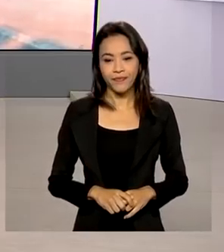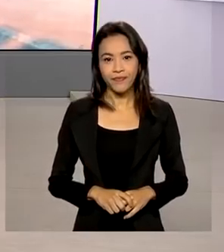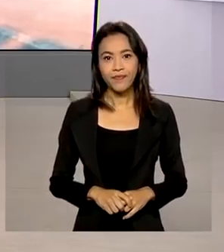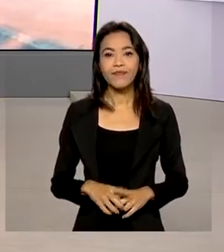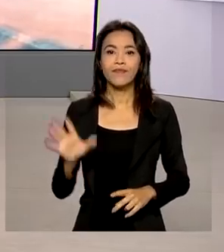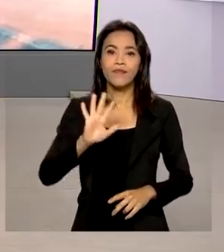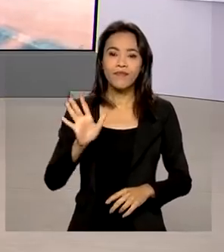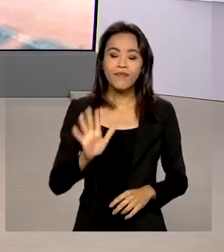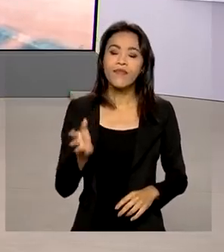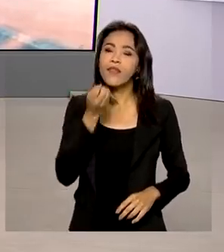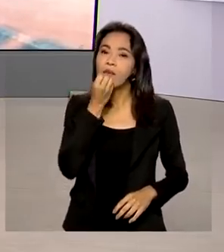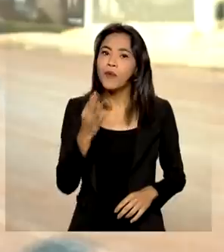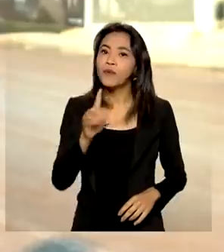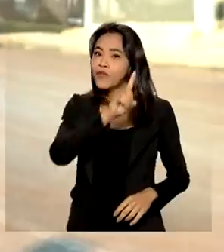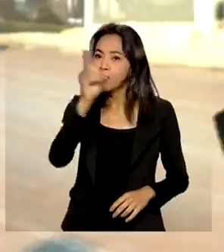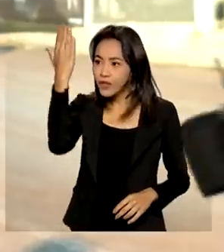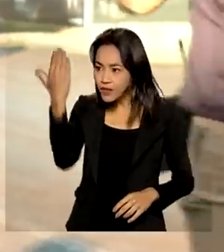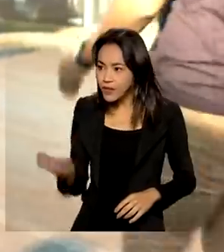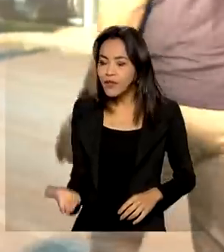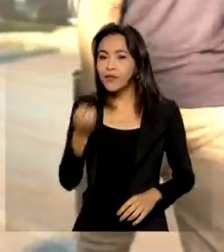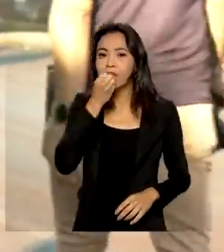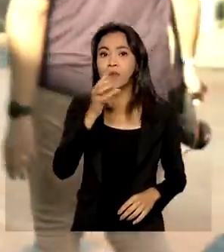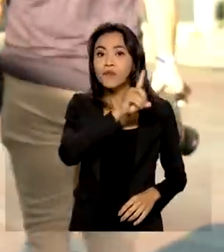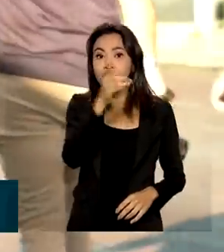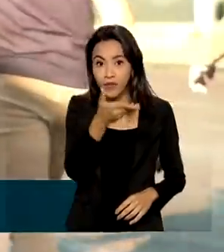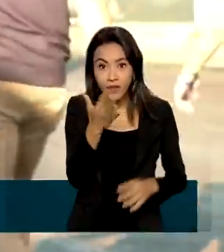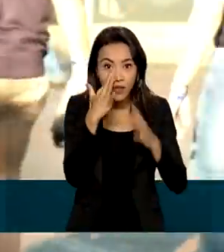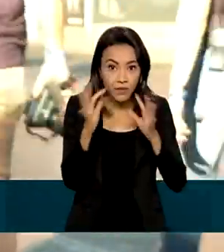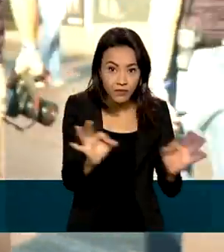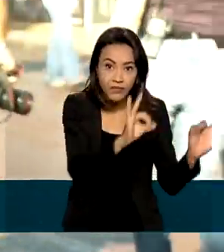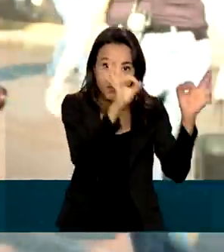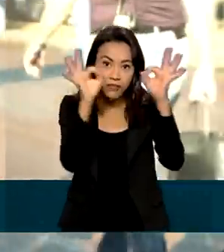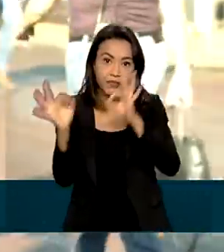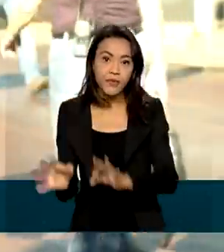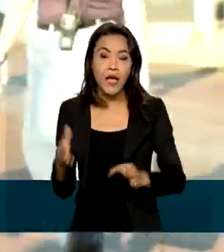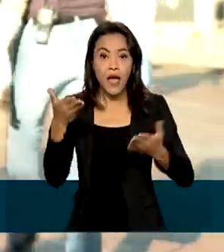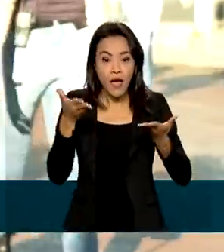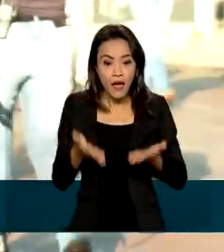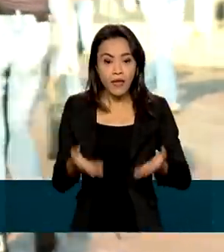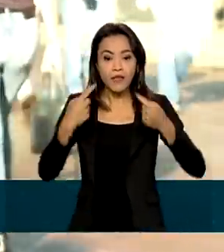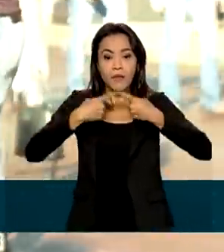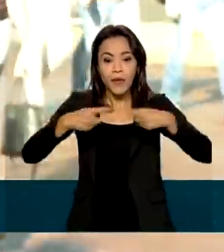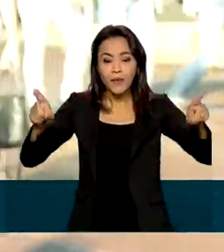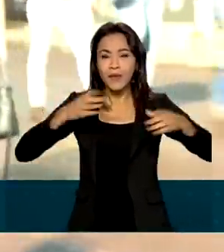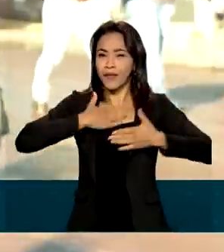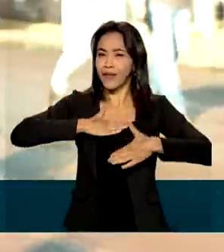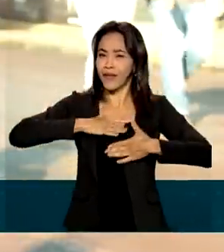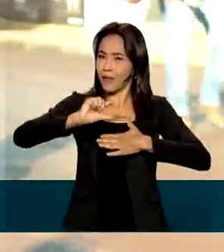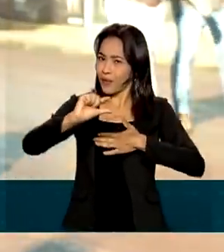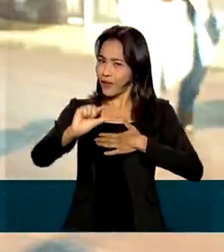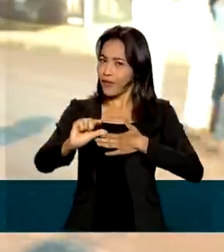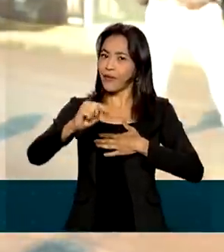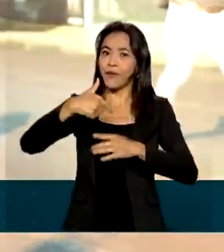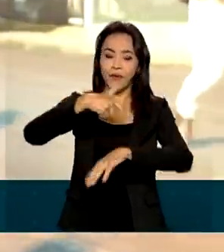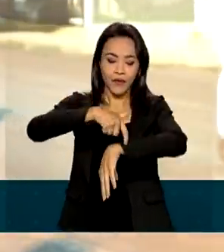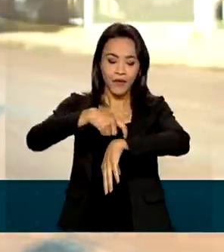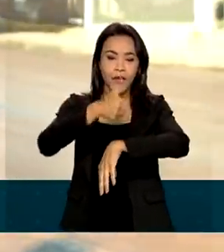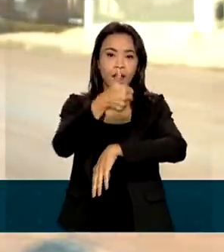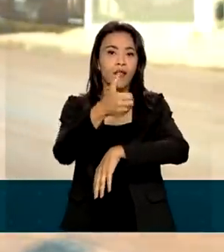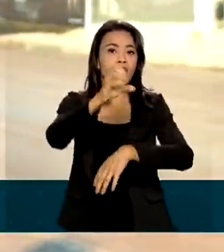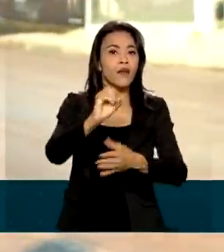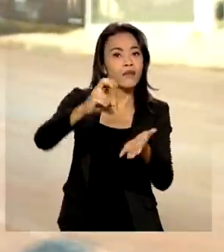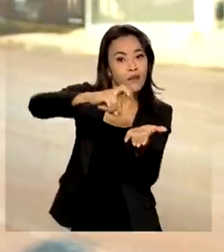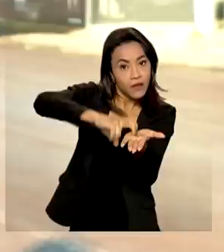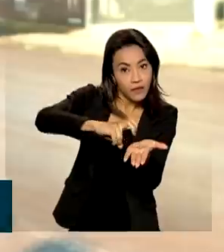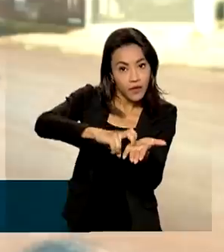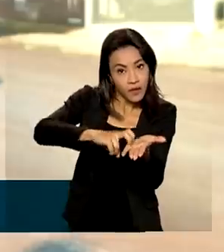Oi, Natália. Bom dia a você e a todos que nos acompanham. A abertura da AgriShow é daqui a pouquinho, às 10 horas da manhã.